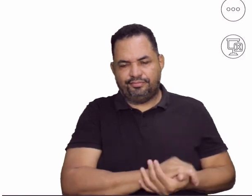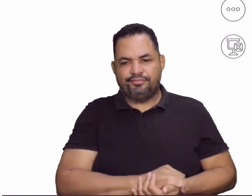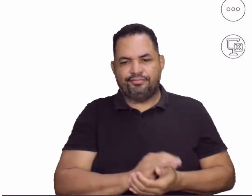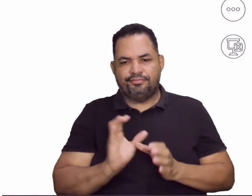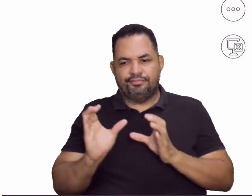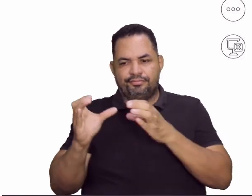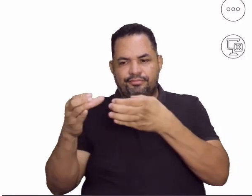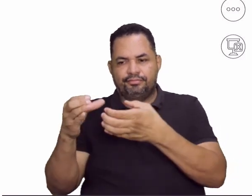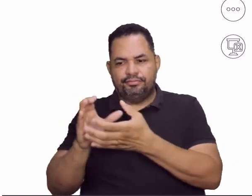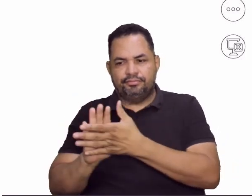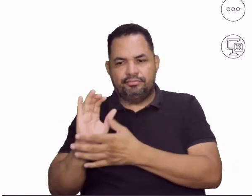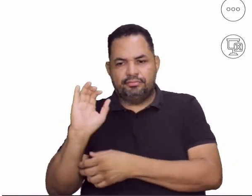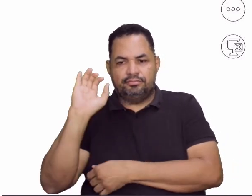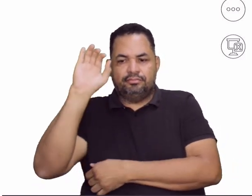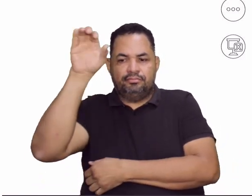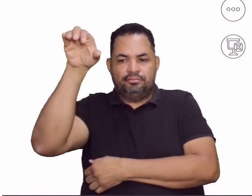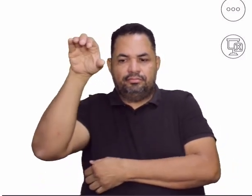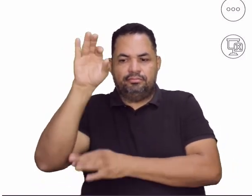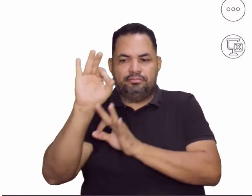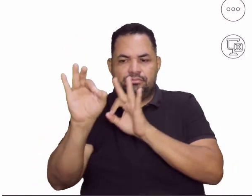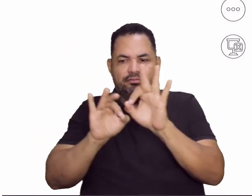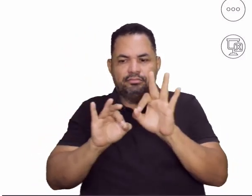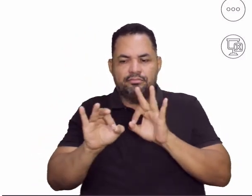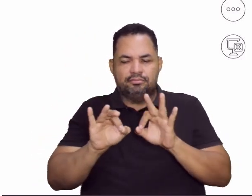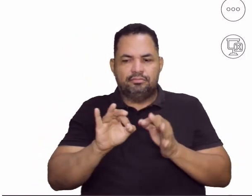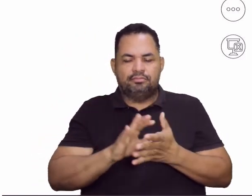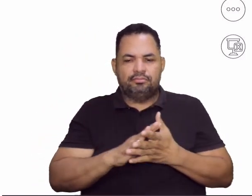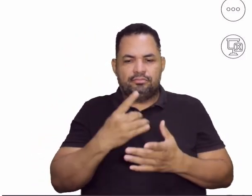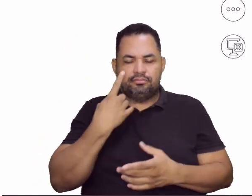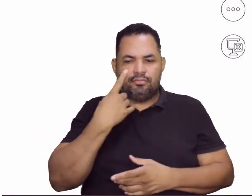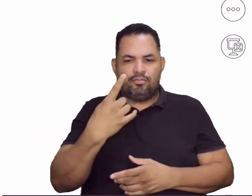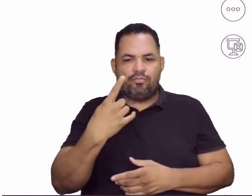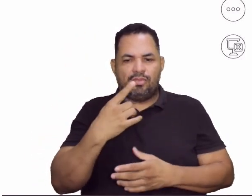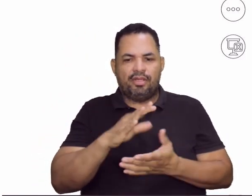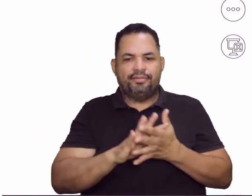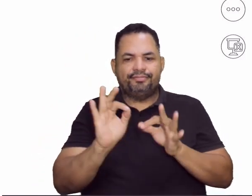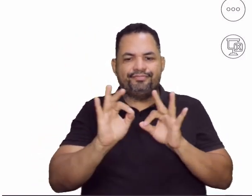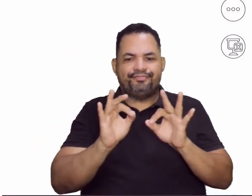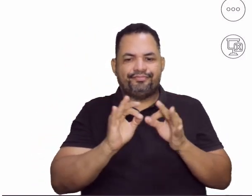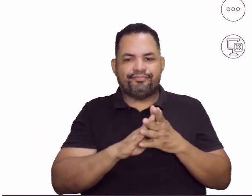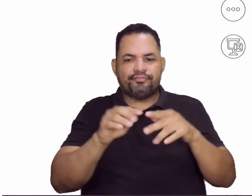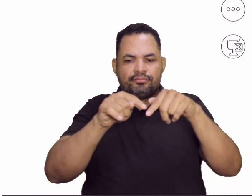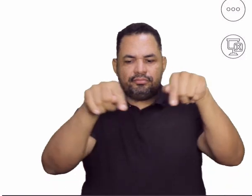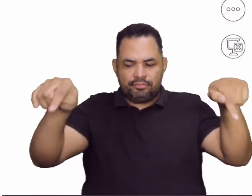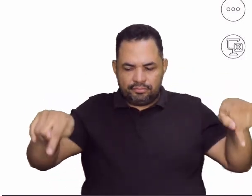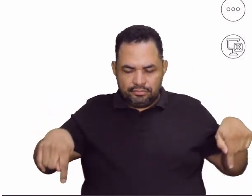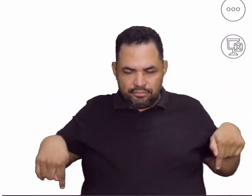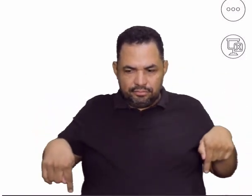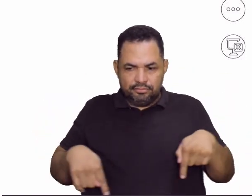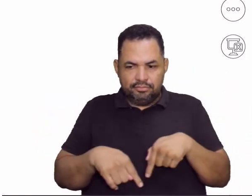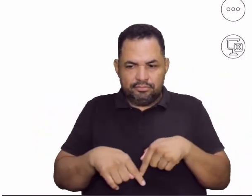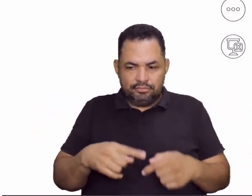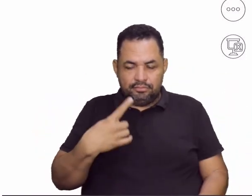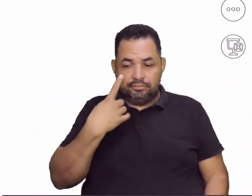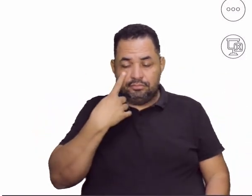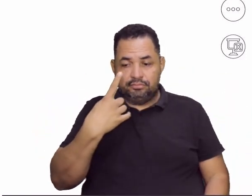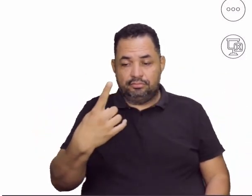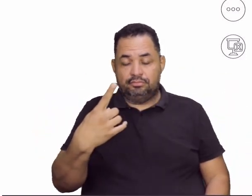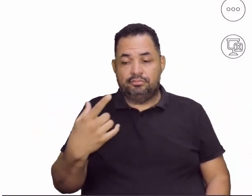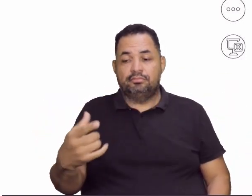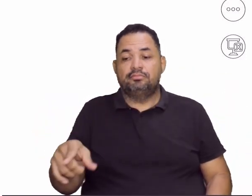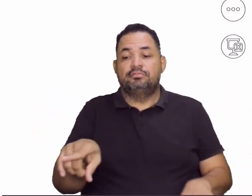Eu posso jogar o basquete, né, observando as linhas da quadra, como eu posso fazer aí